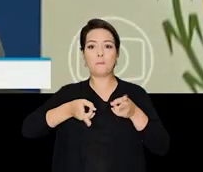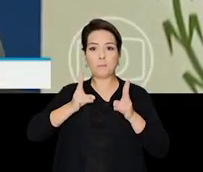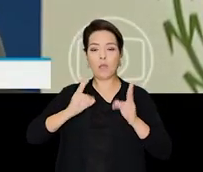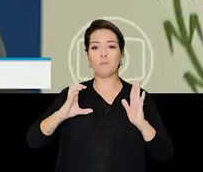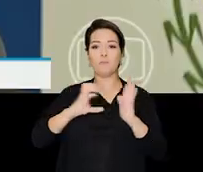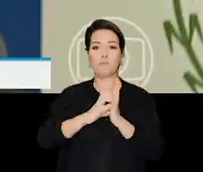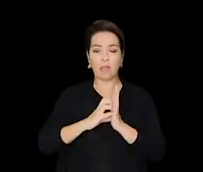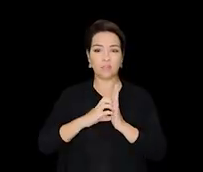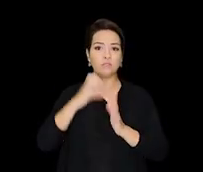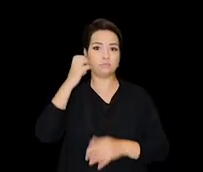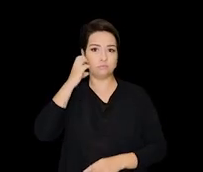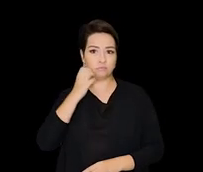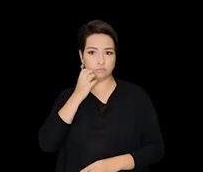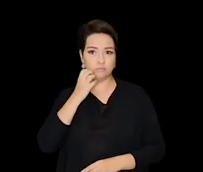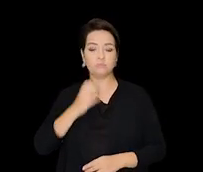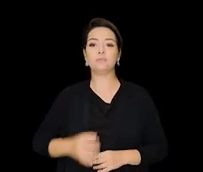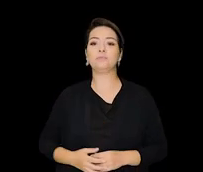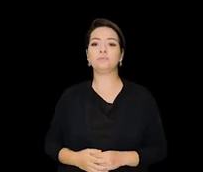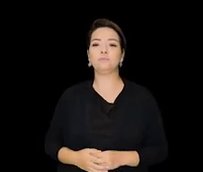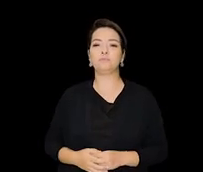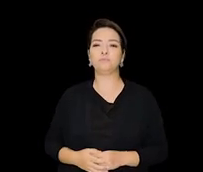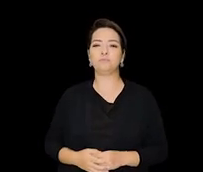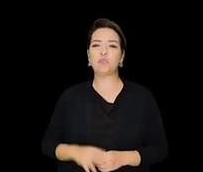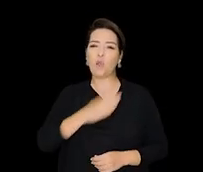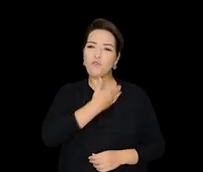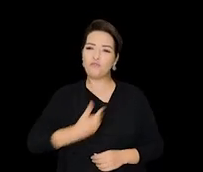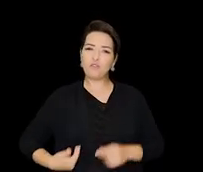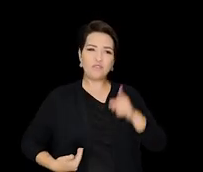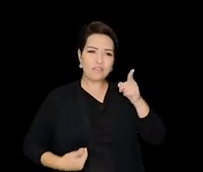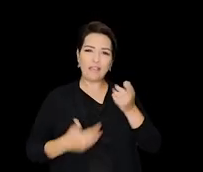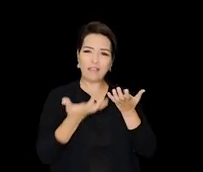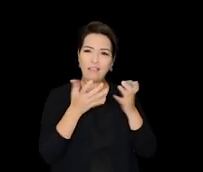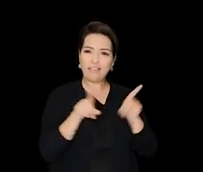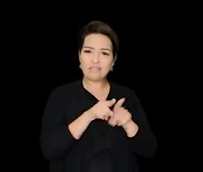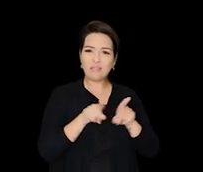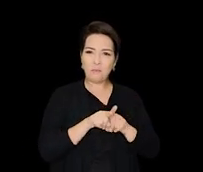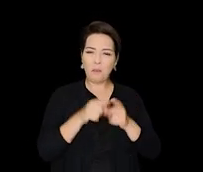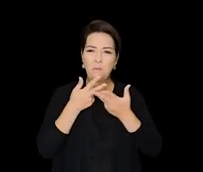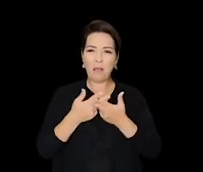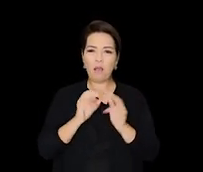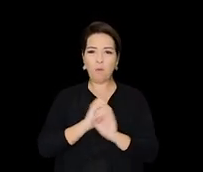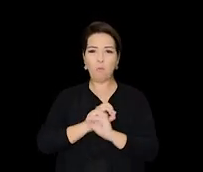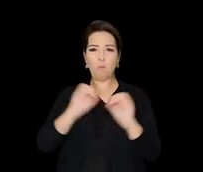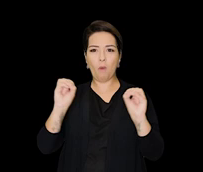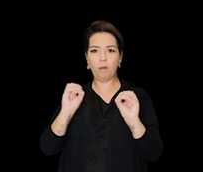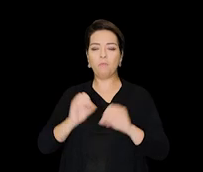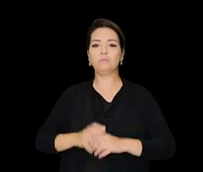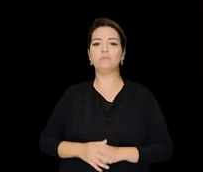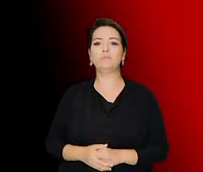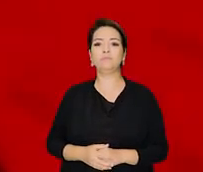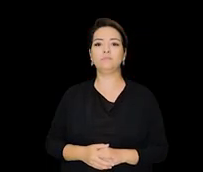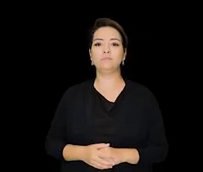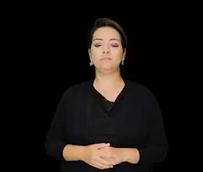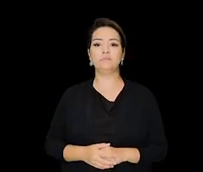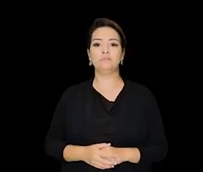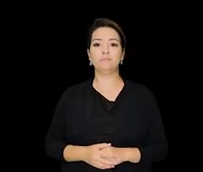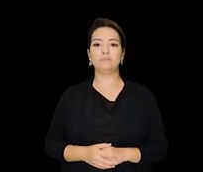partido de Cláudio Castro. Senador, é isso? Você quer eu também? É tolerância zero lá do nome.